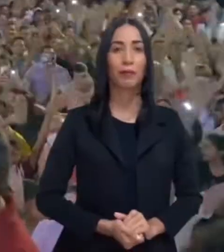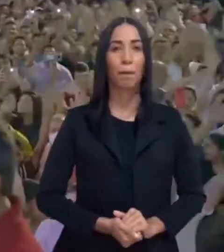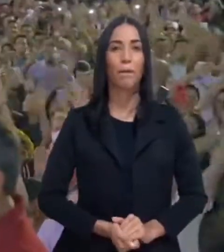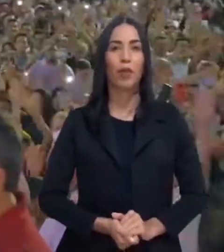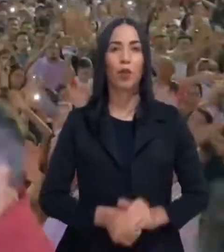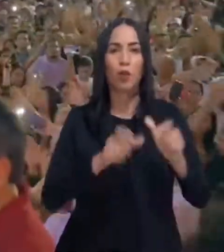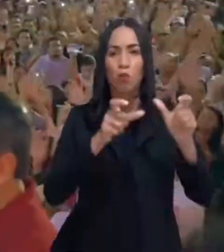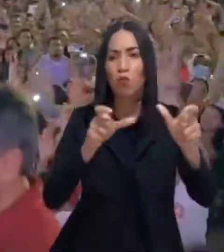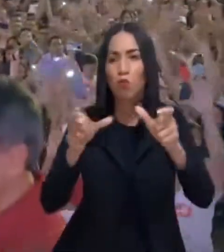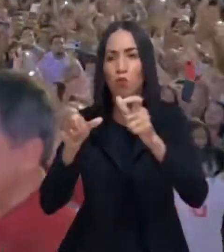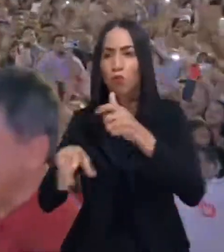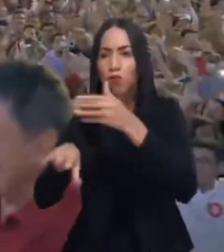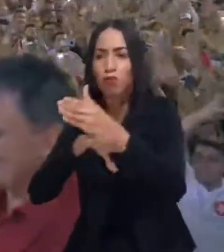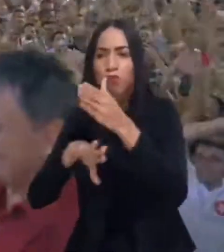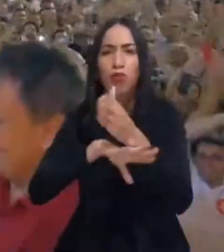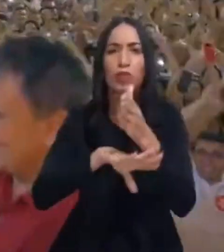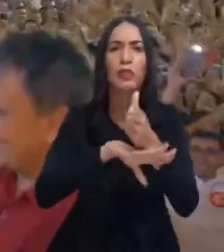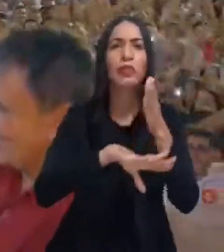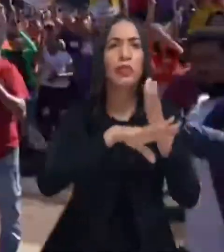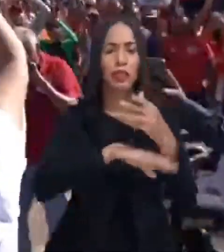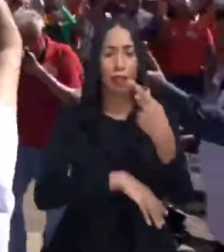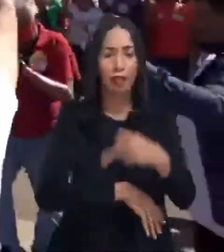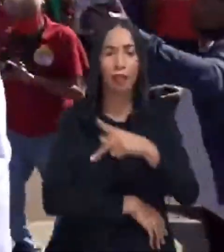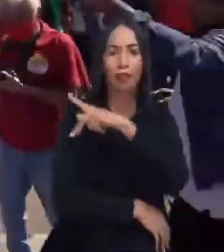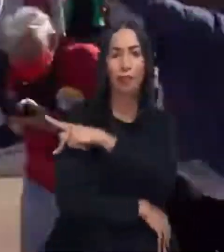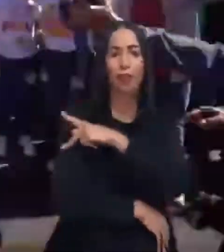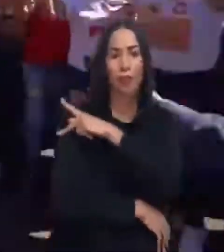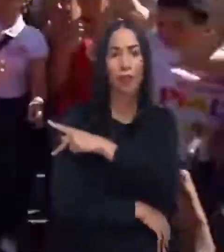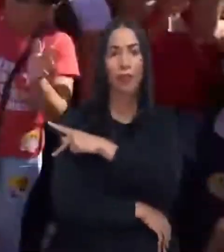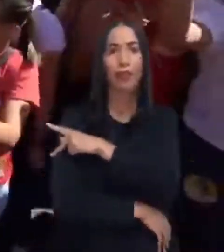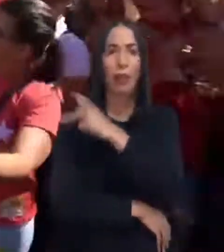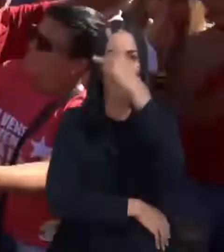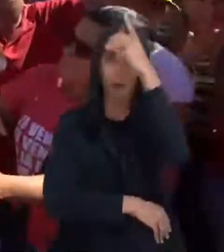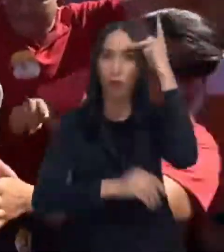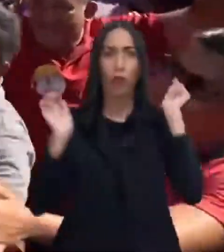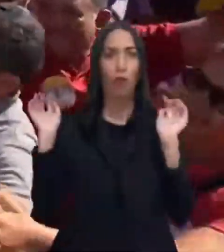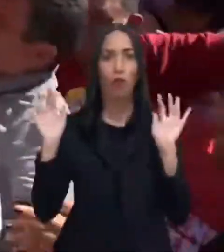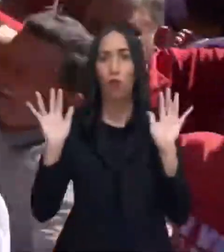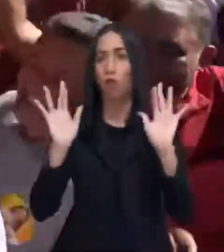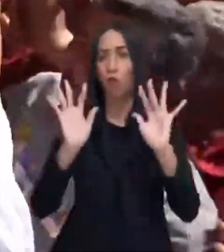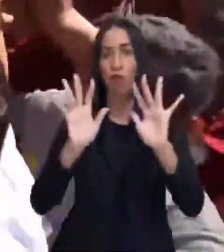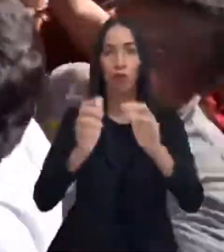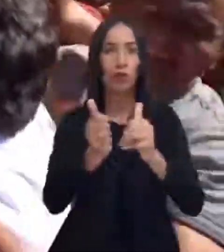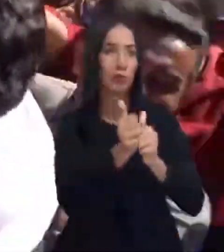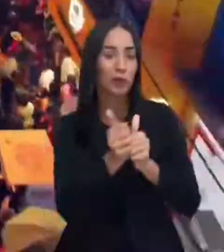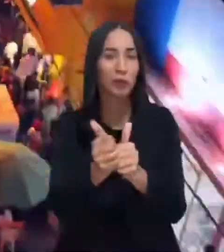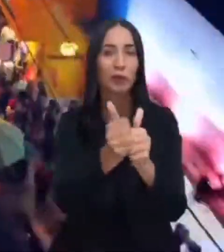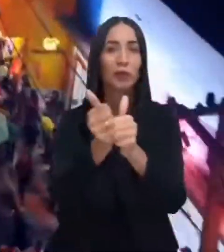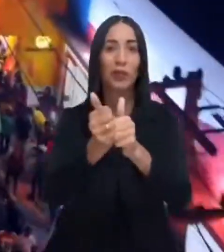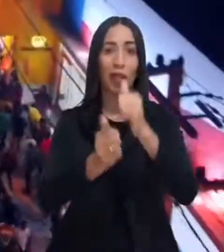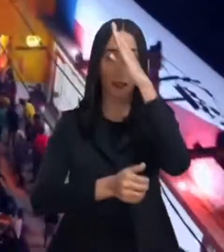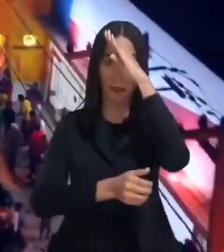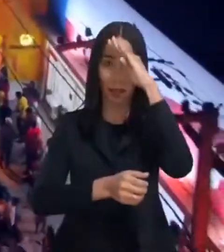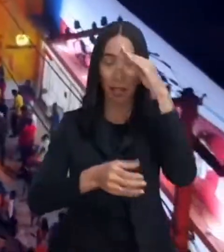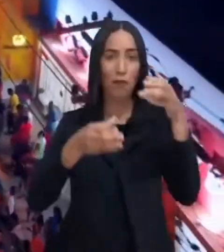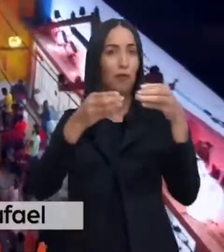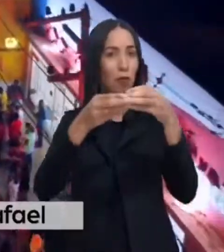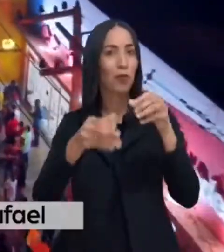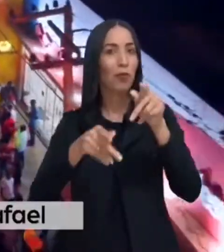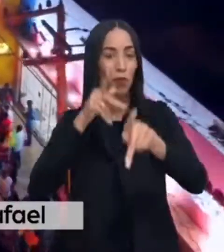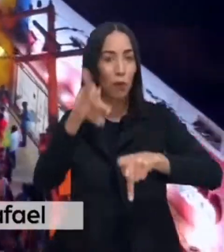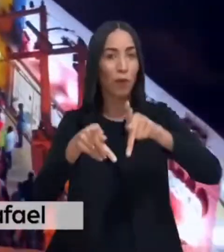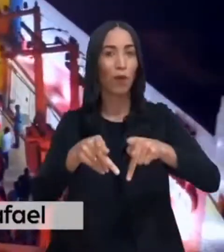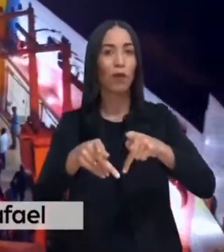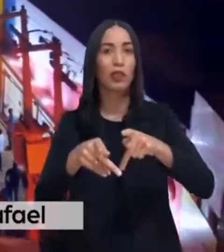Por onde passa, em todos os cantos do Piauí, verdadeiras multidões têm seguido o Rafael e o time do povo.